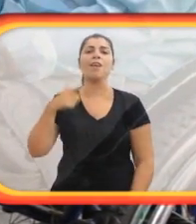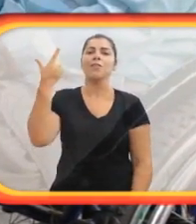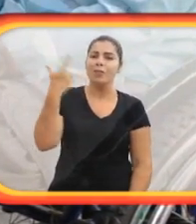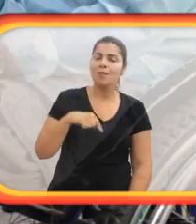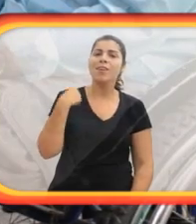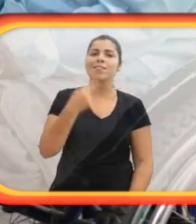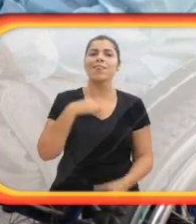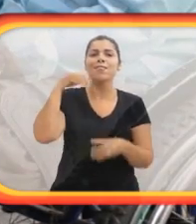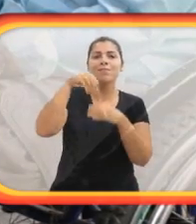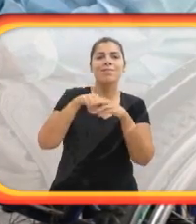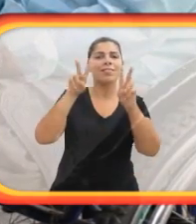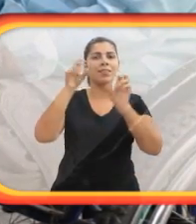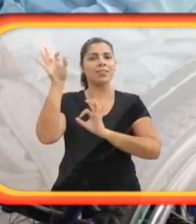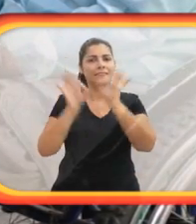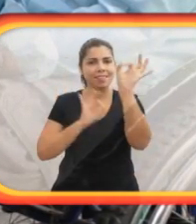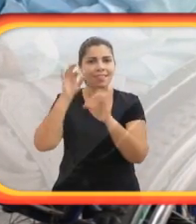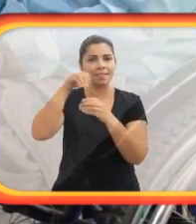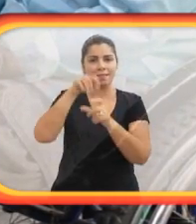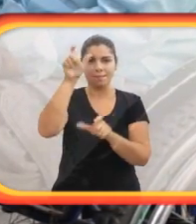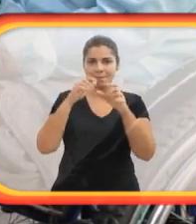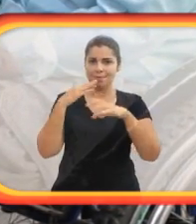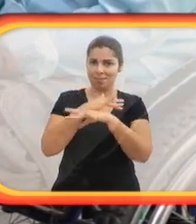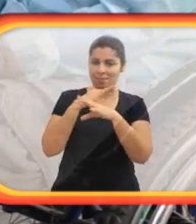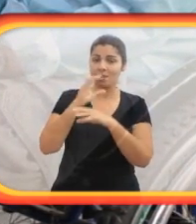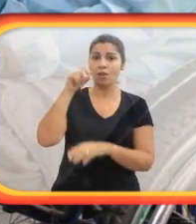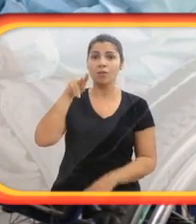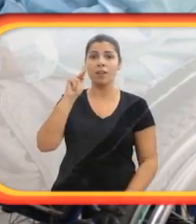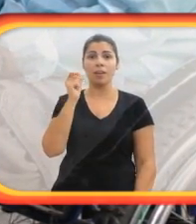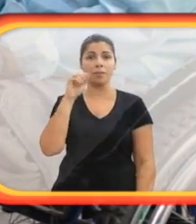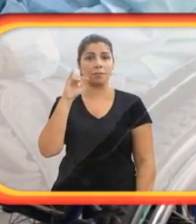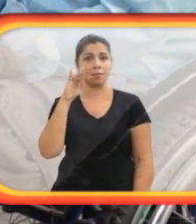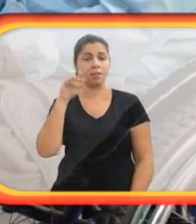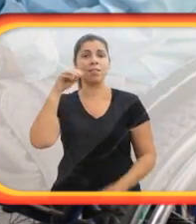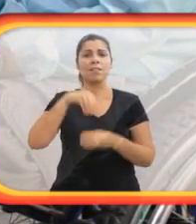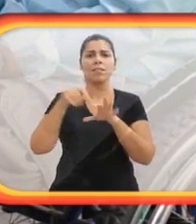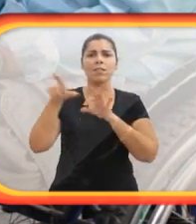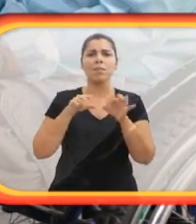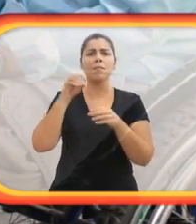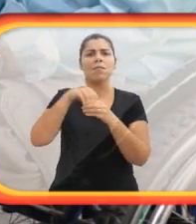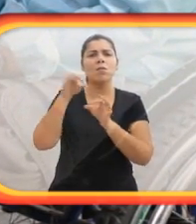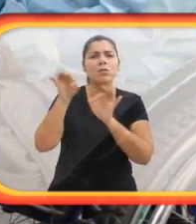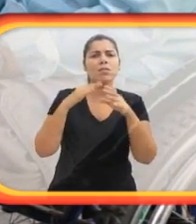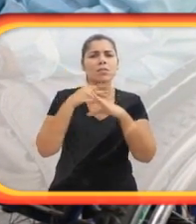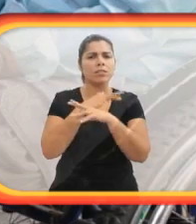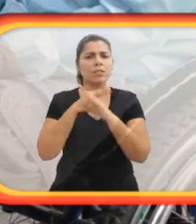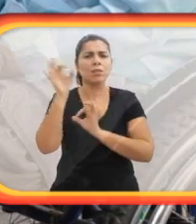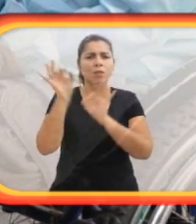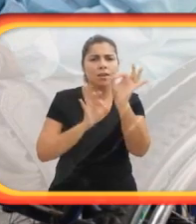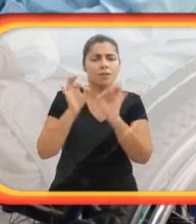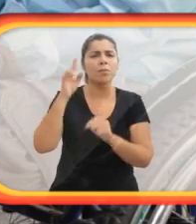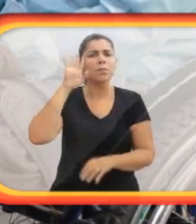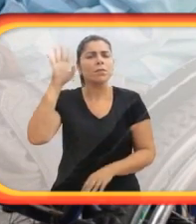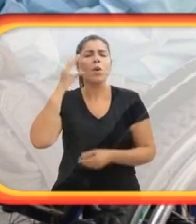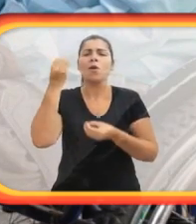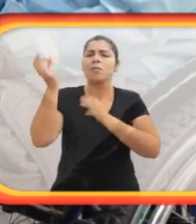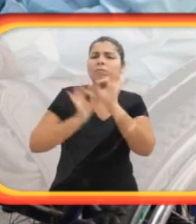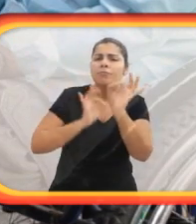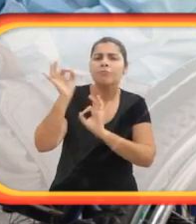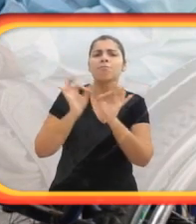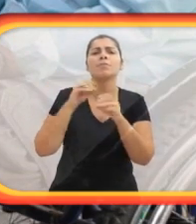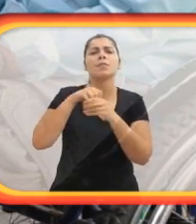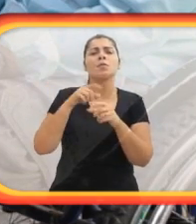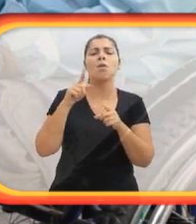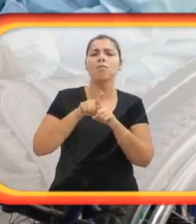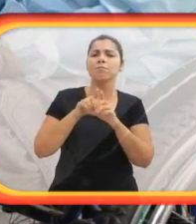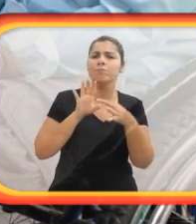Então, novamente, a gente cai no tema do planejamento das cidades, né? O ONU Habitat trabalha para que as cidades sejam organizadas, pensadas e